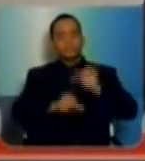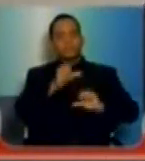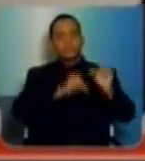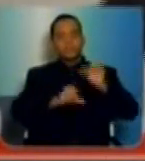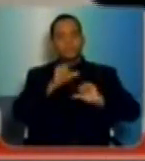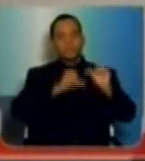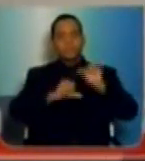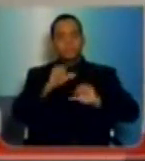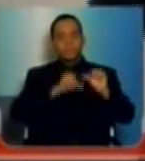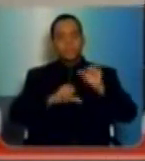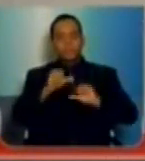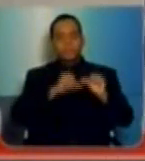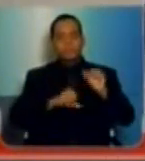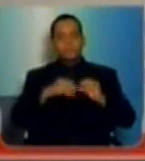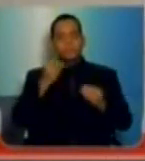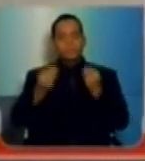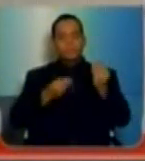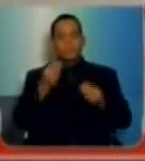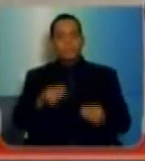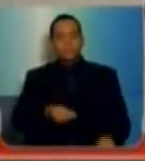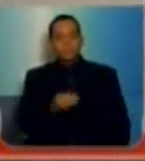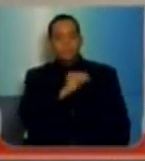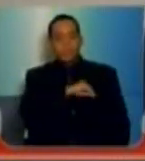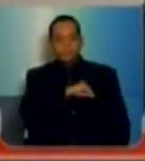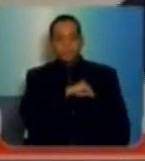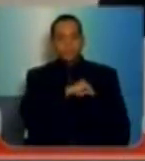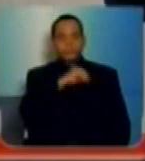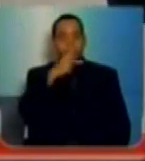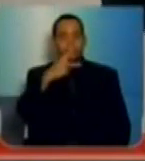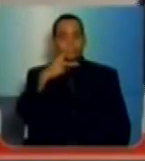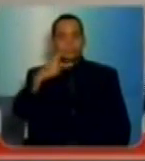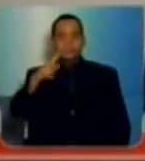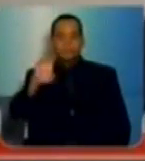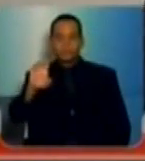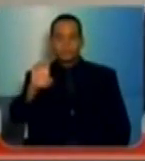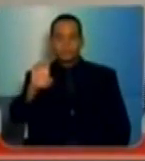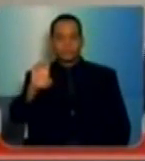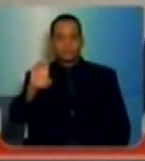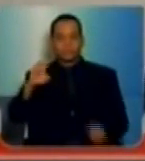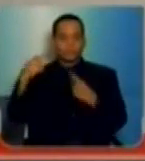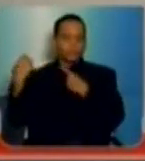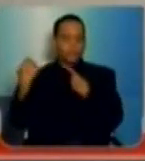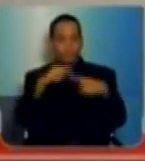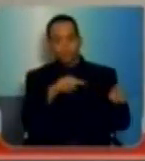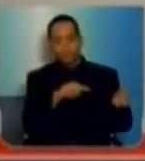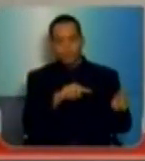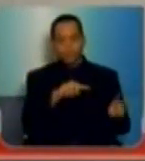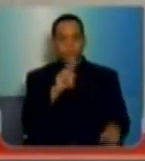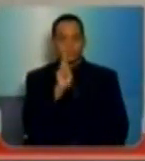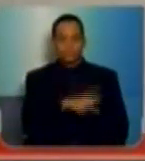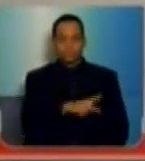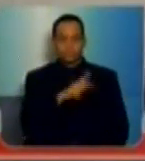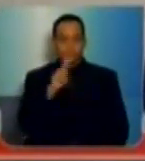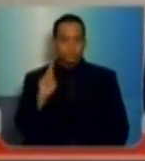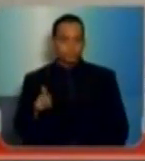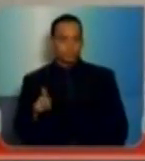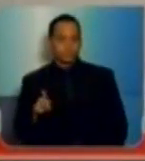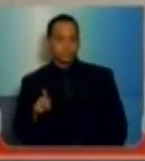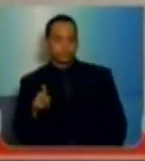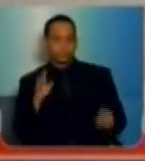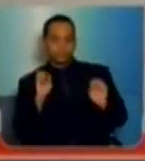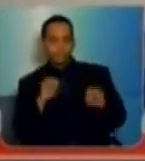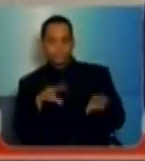na metodologia de pagamento do PDE tem prejudicado imensamente os profissionais da